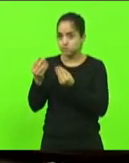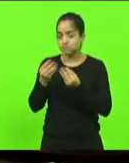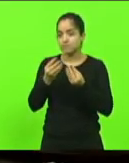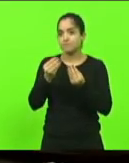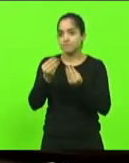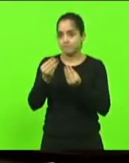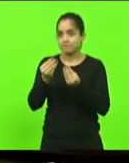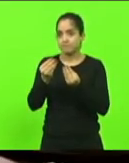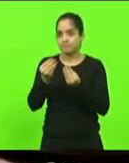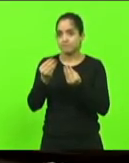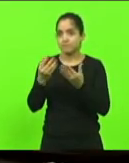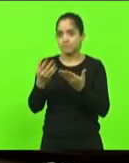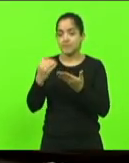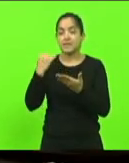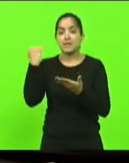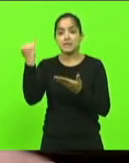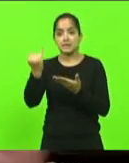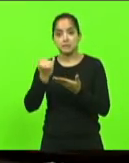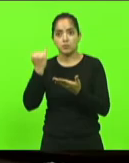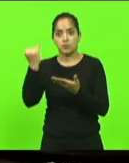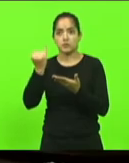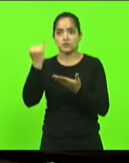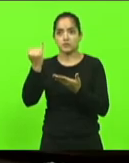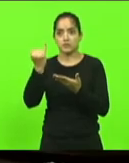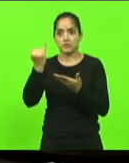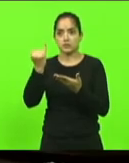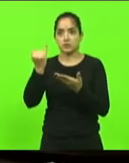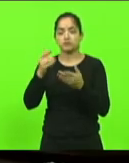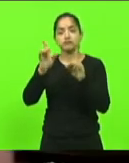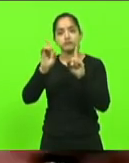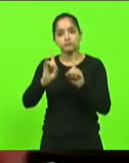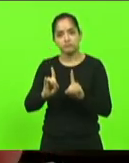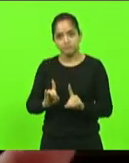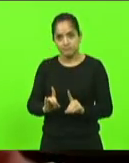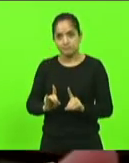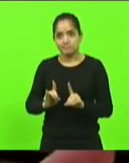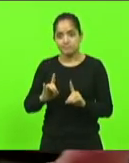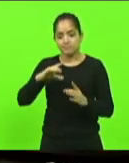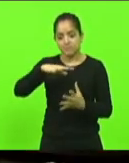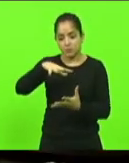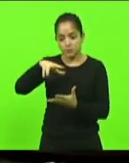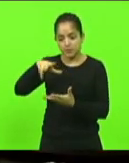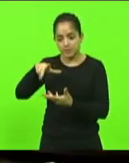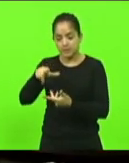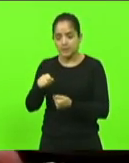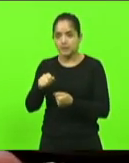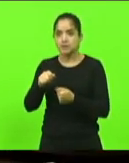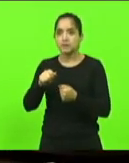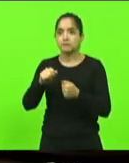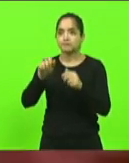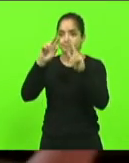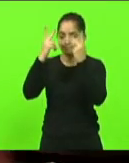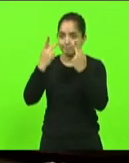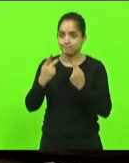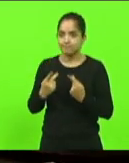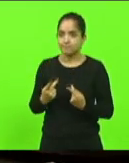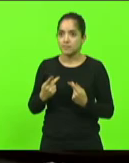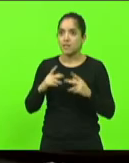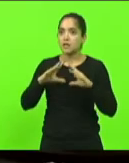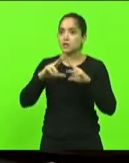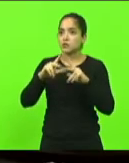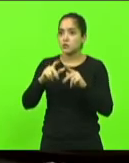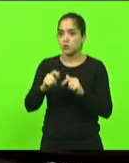extremamente importante que nos dignifica o planeta e a nós seres humanos também e todas as